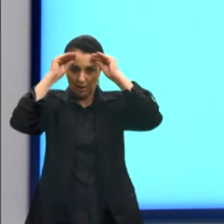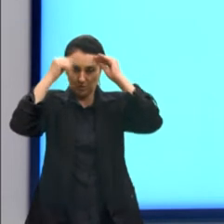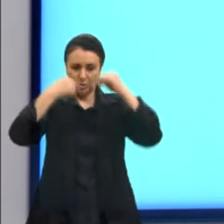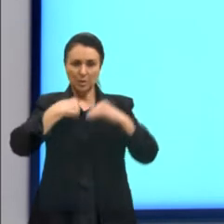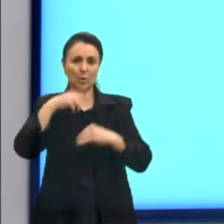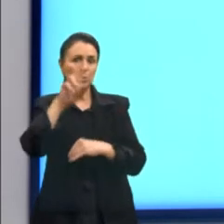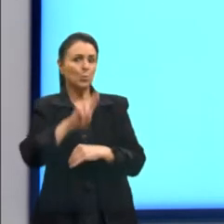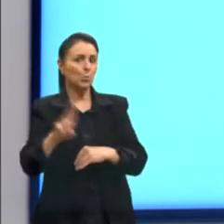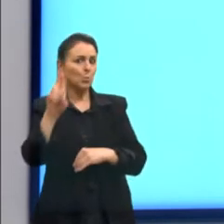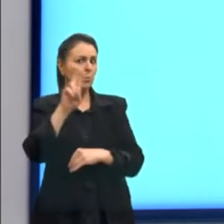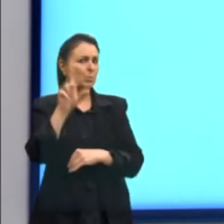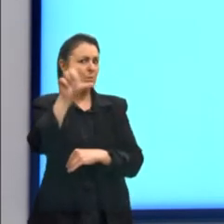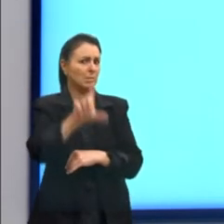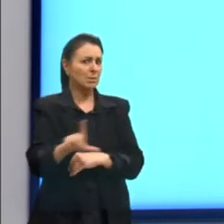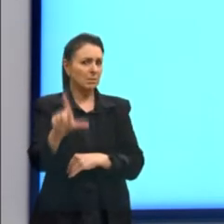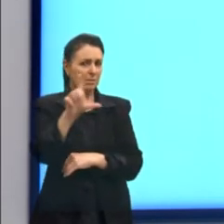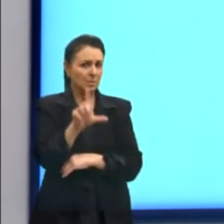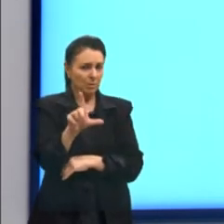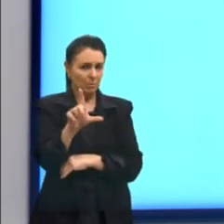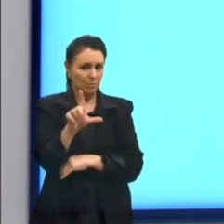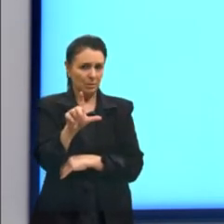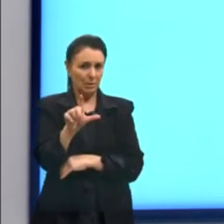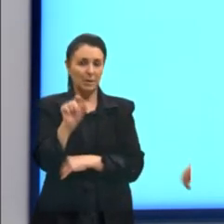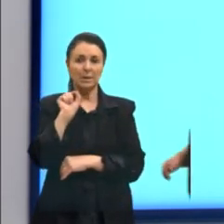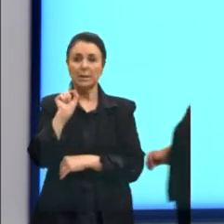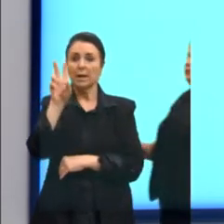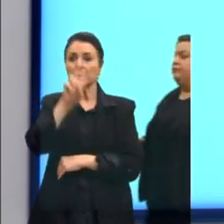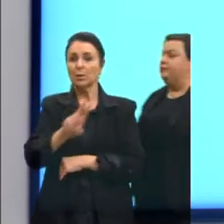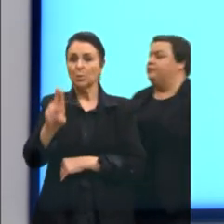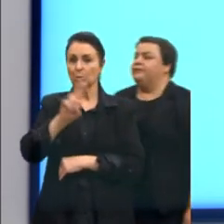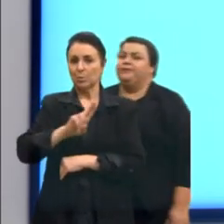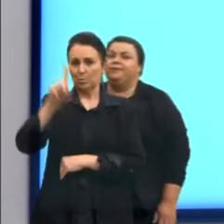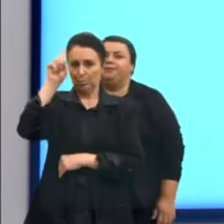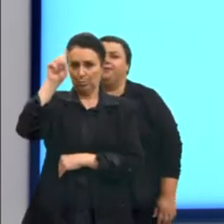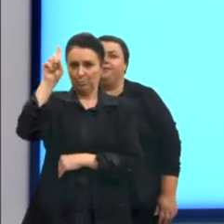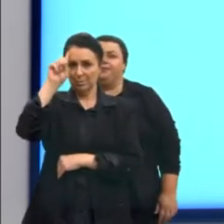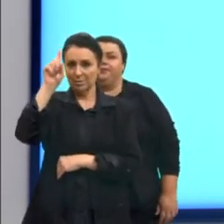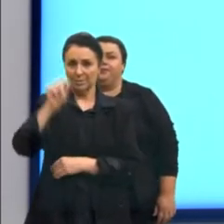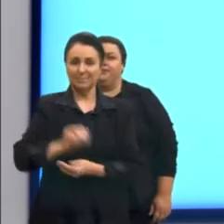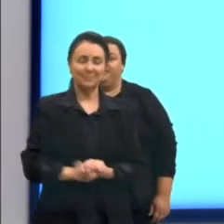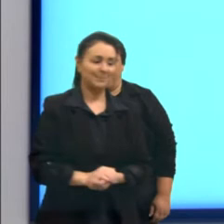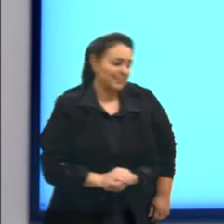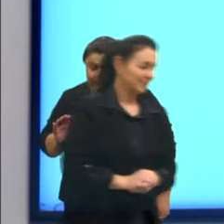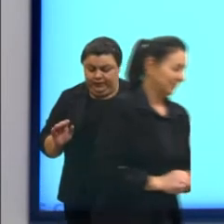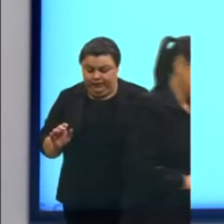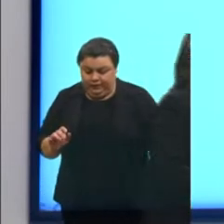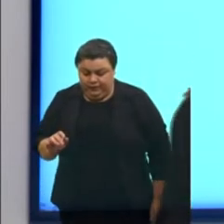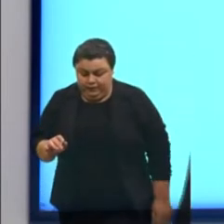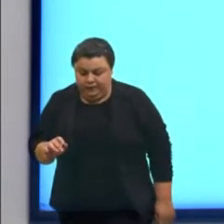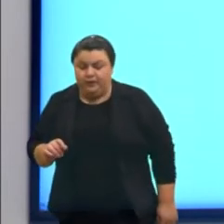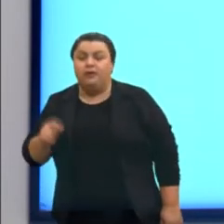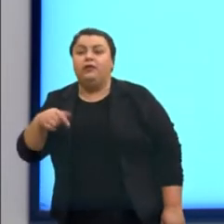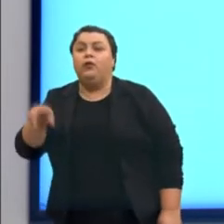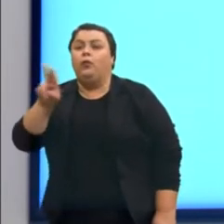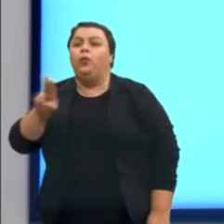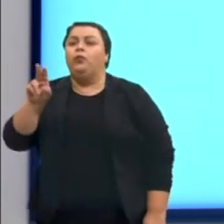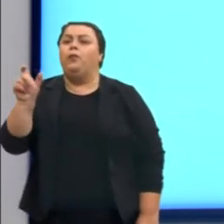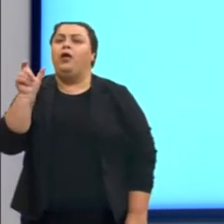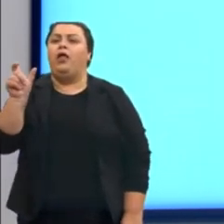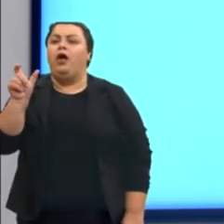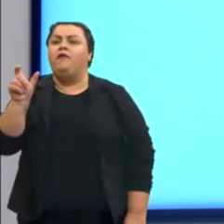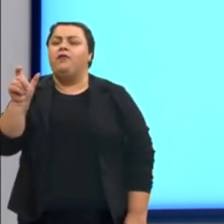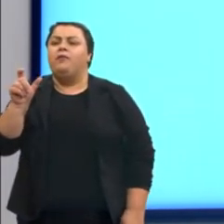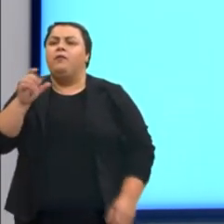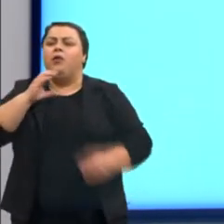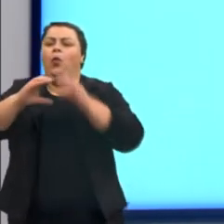lá na literatura e a linguagem que a gente usa no nosso cotidiano, se eu uso palavras para me comunicar no meu dia